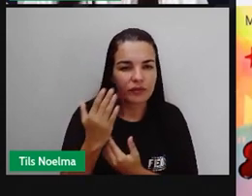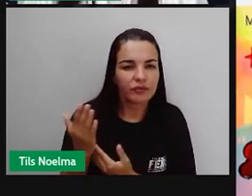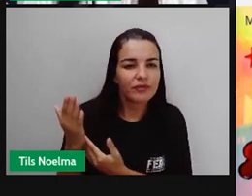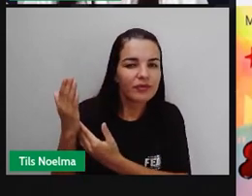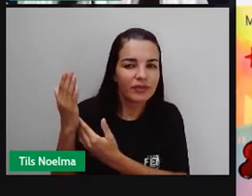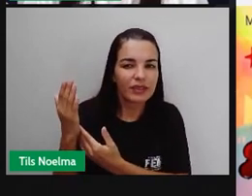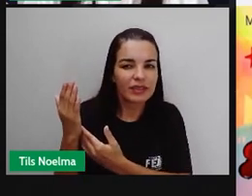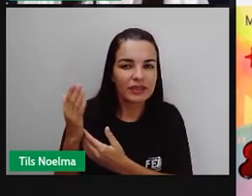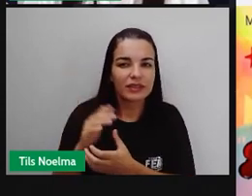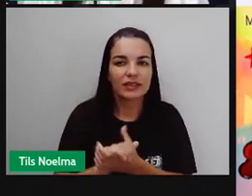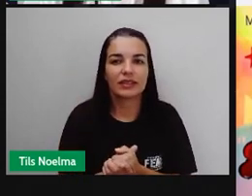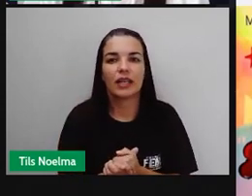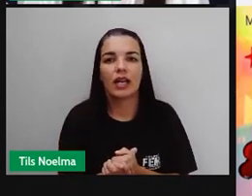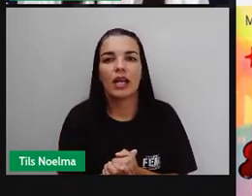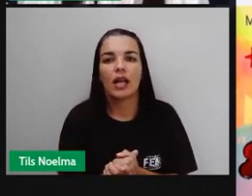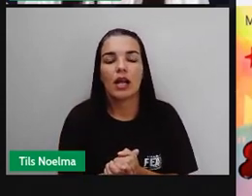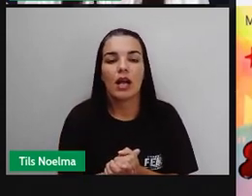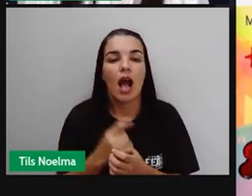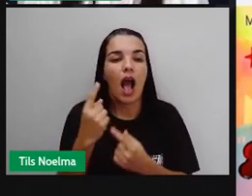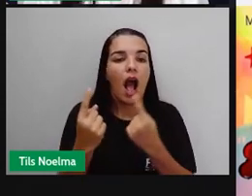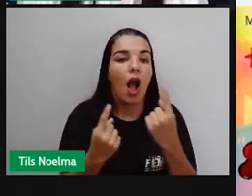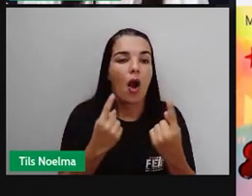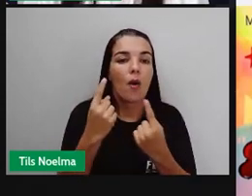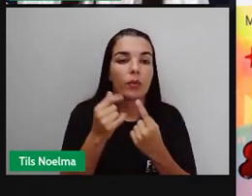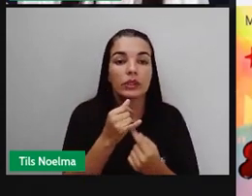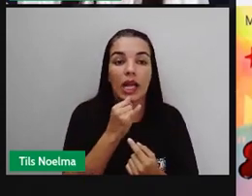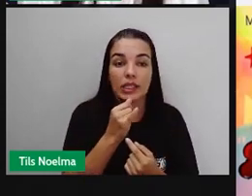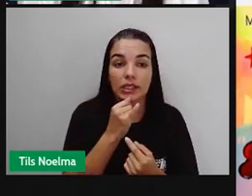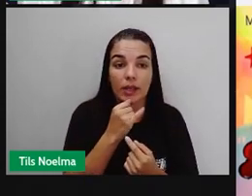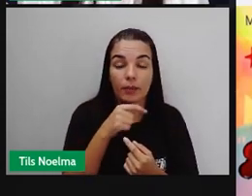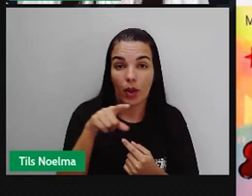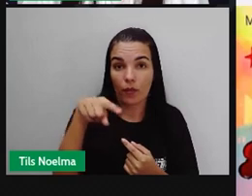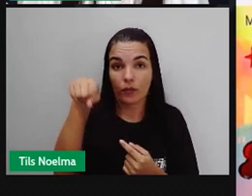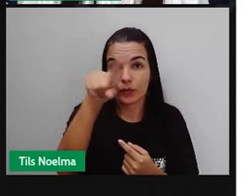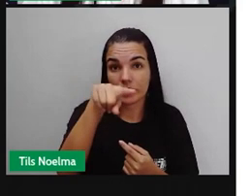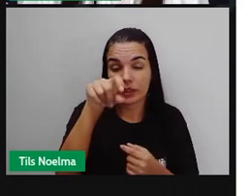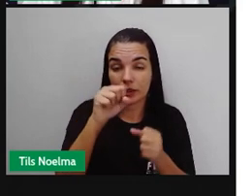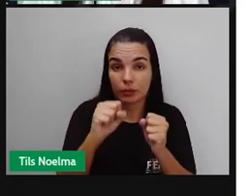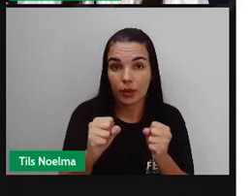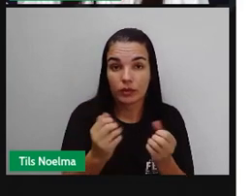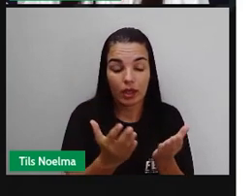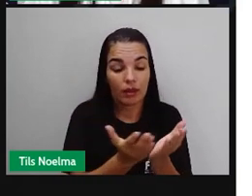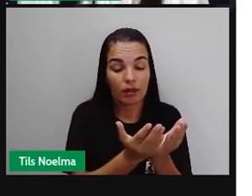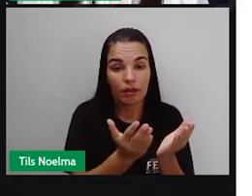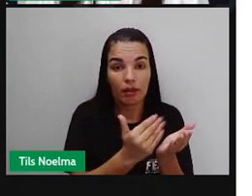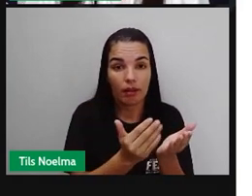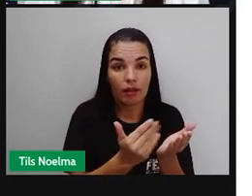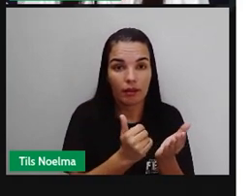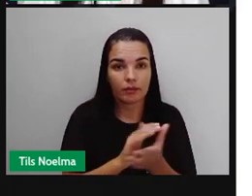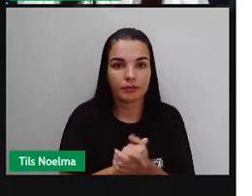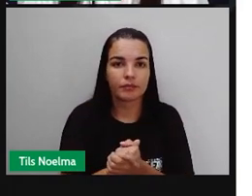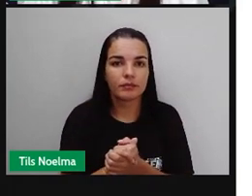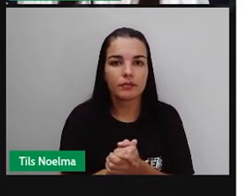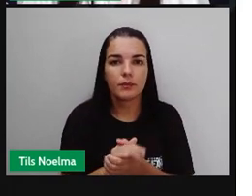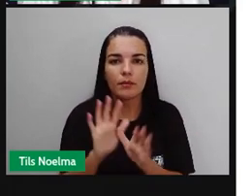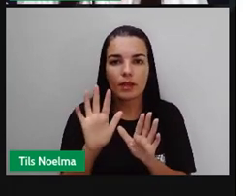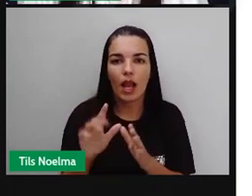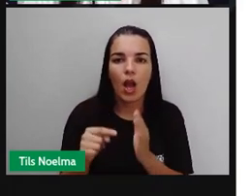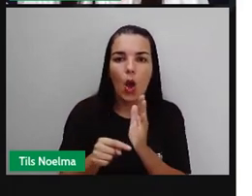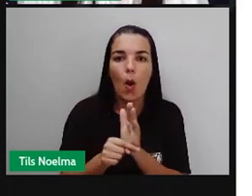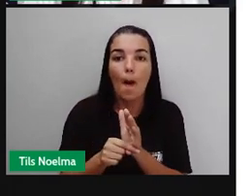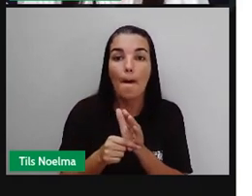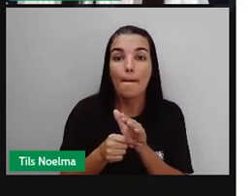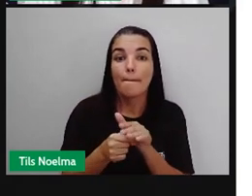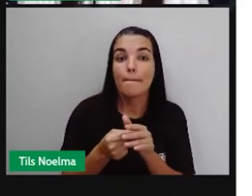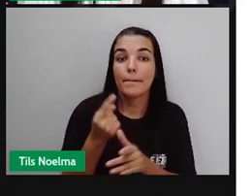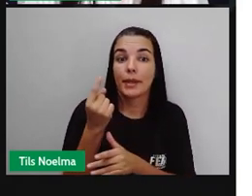Sua Fralda, Heróis à Vista, são alguns exemplos aí de livros. E o primeiro livro que a